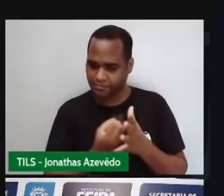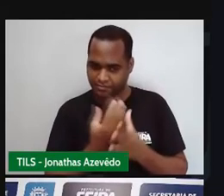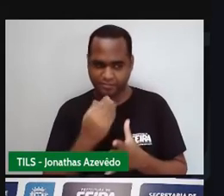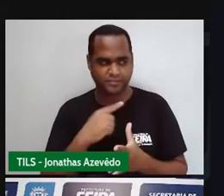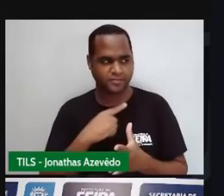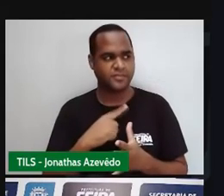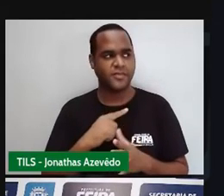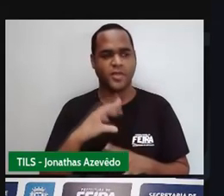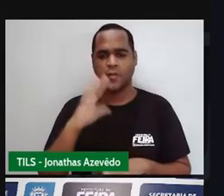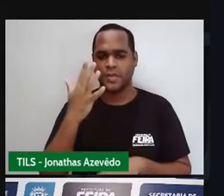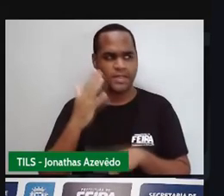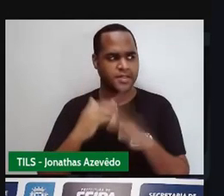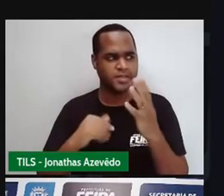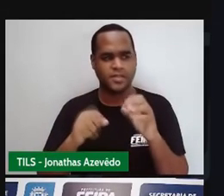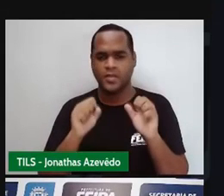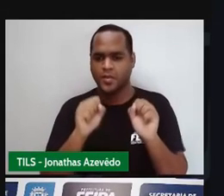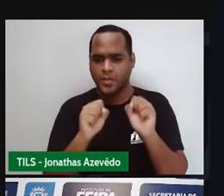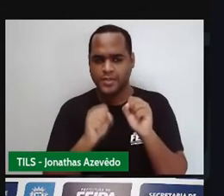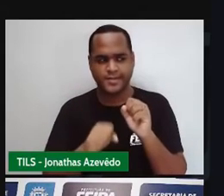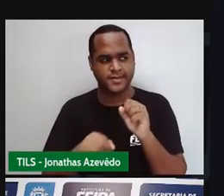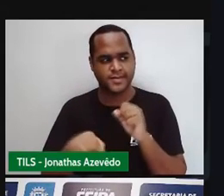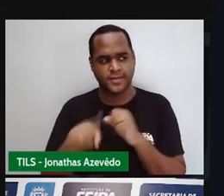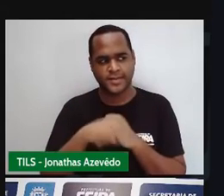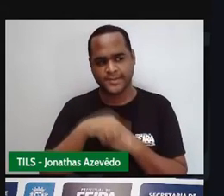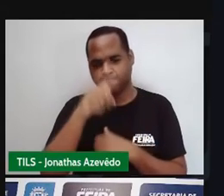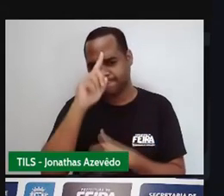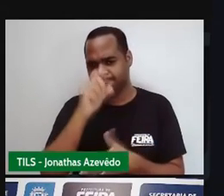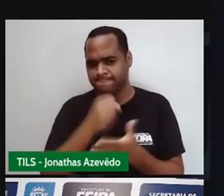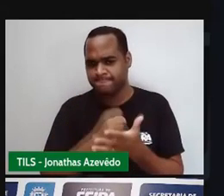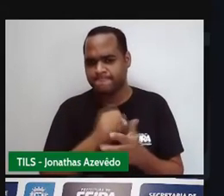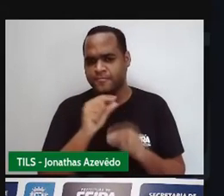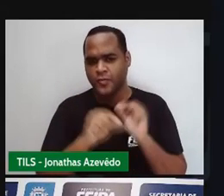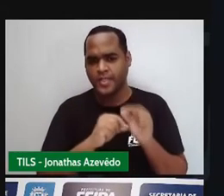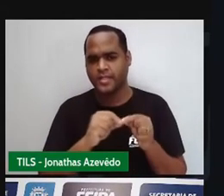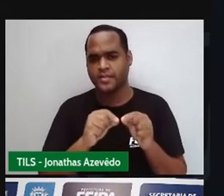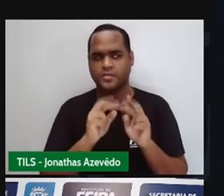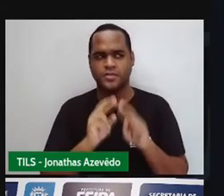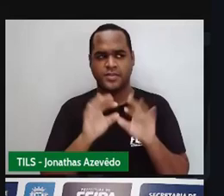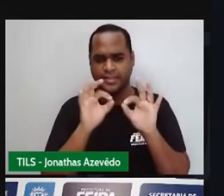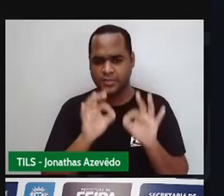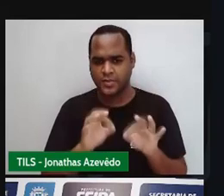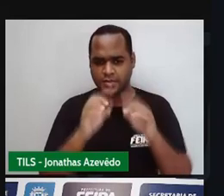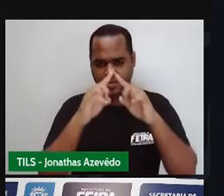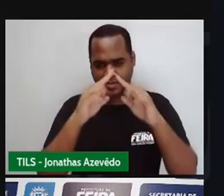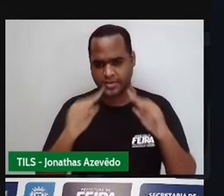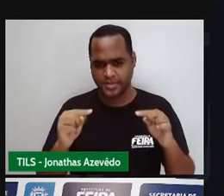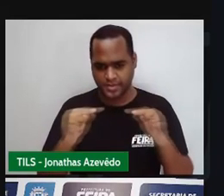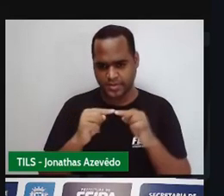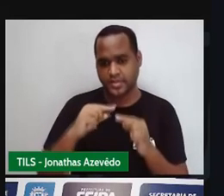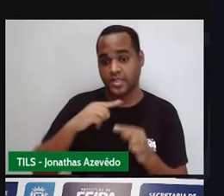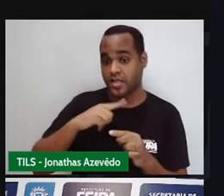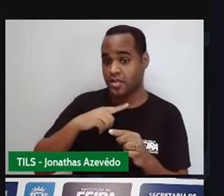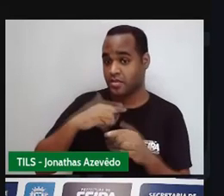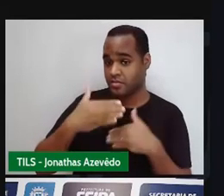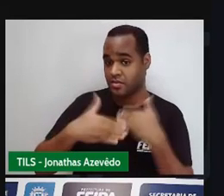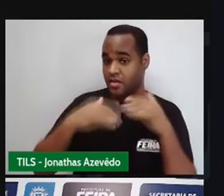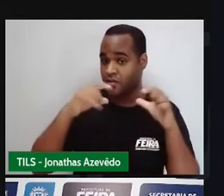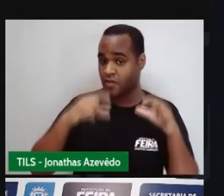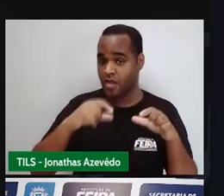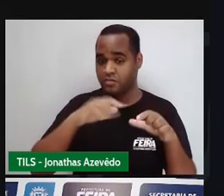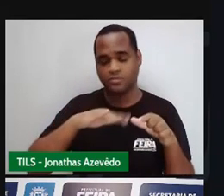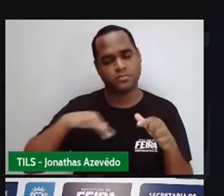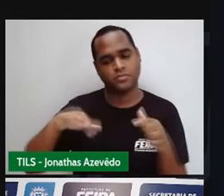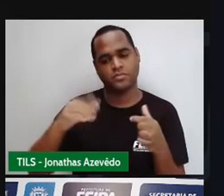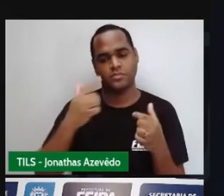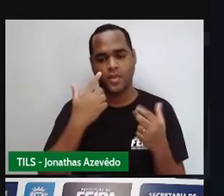onde seja possível determinar né a área de um triângulo né mais ou menos assim você está passando por algum lugar viu ali alguma